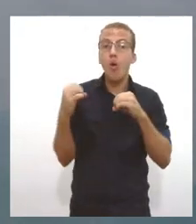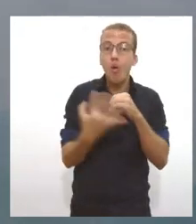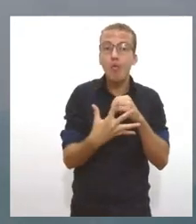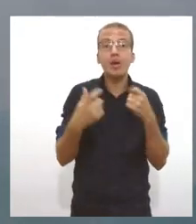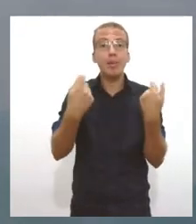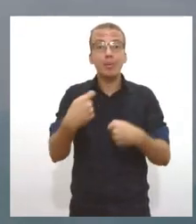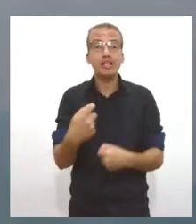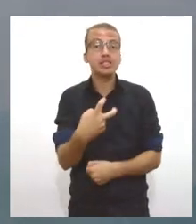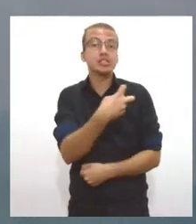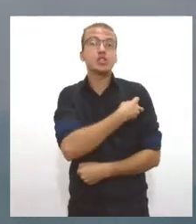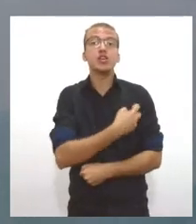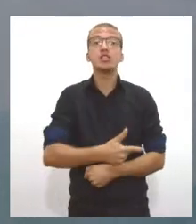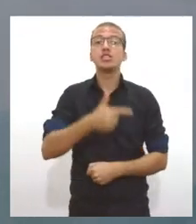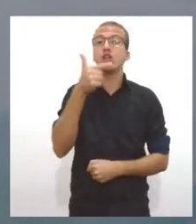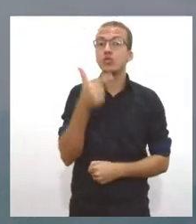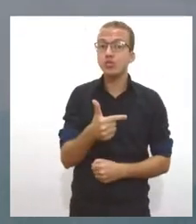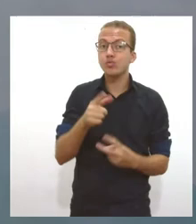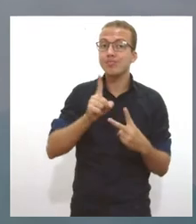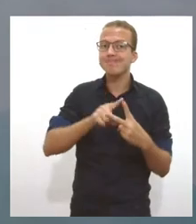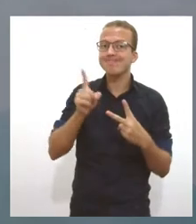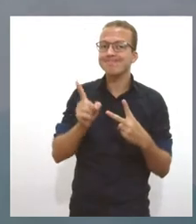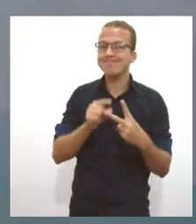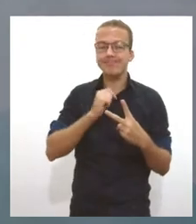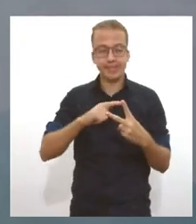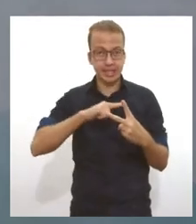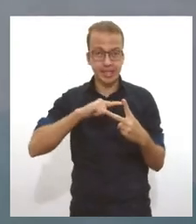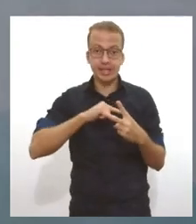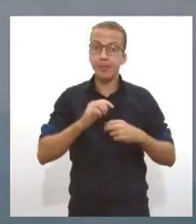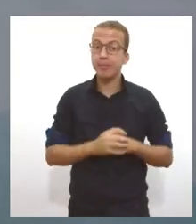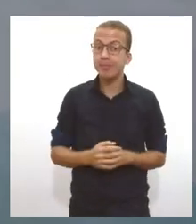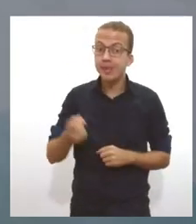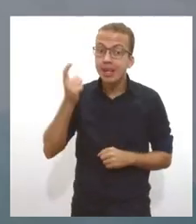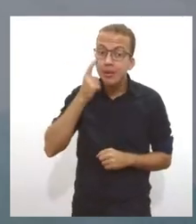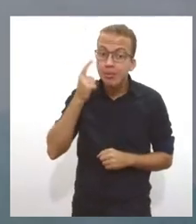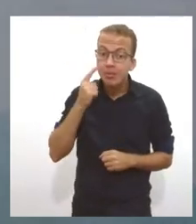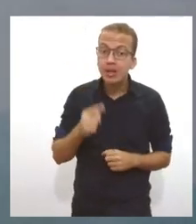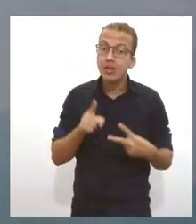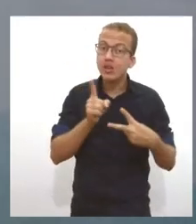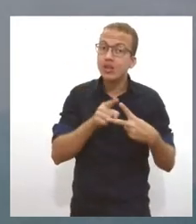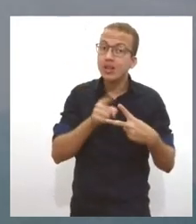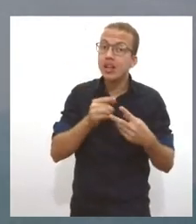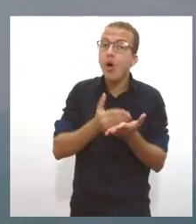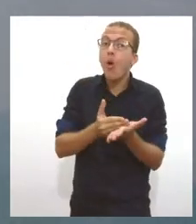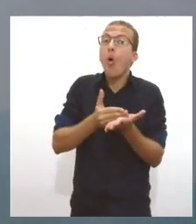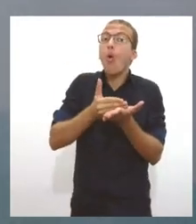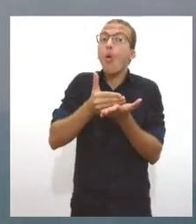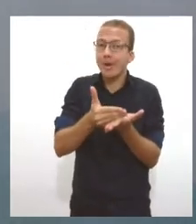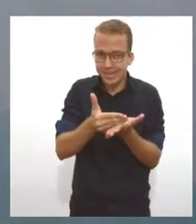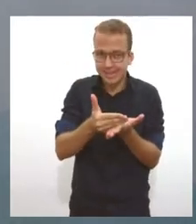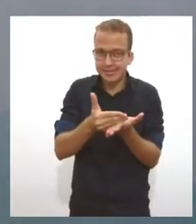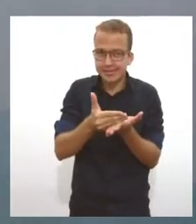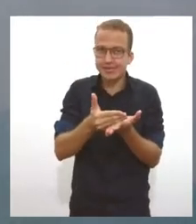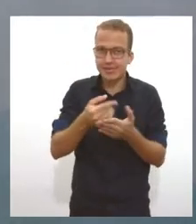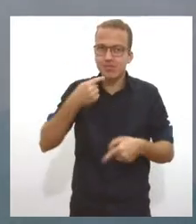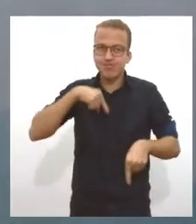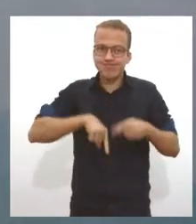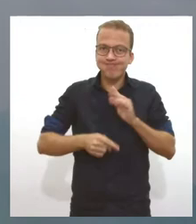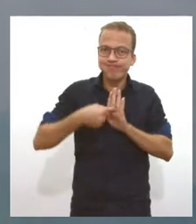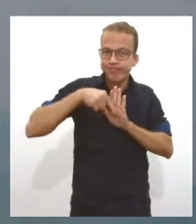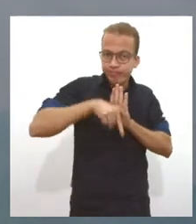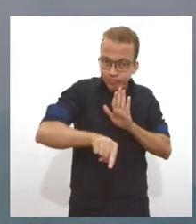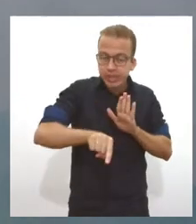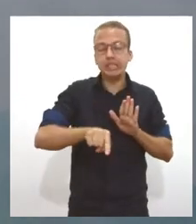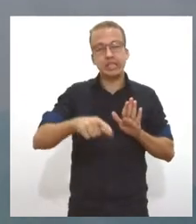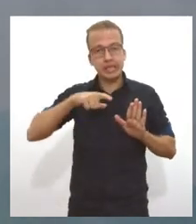doses. Isso quer dizer que com apenas uma dose, a gente vai iniciar o processo de imunização. Mas a gente não vai ter a completude daquele